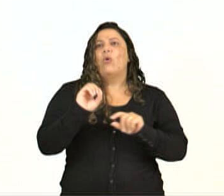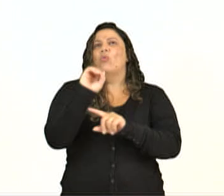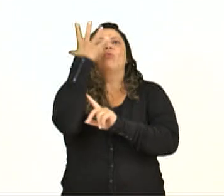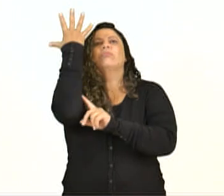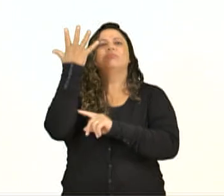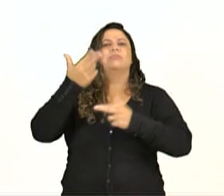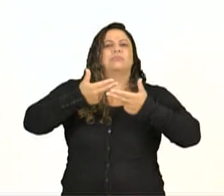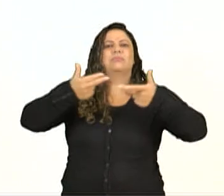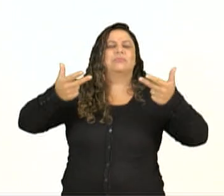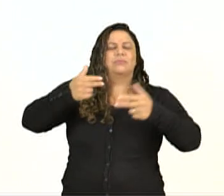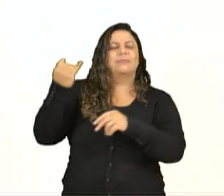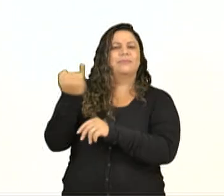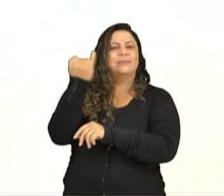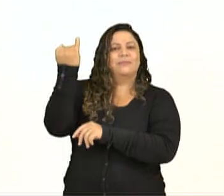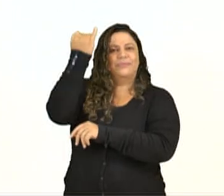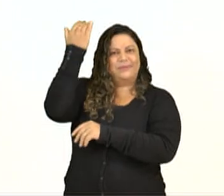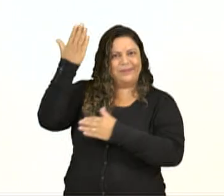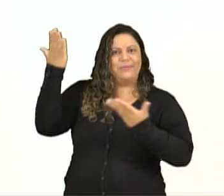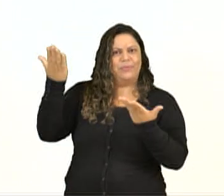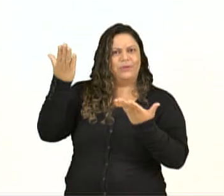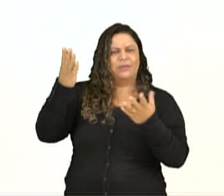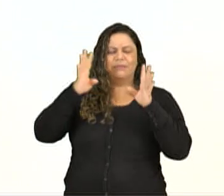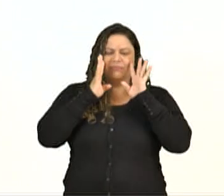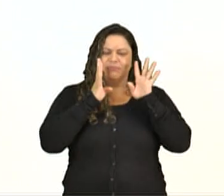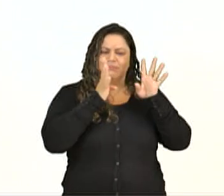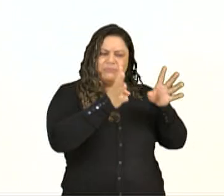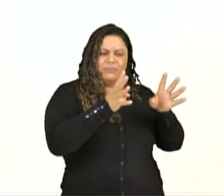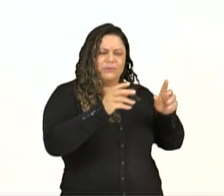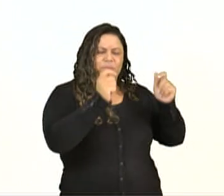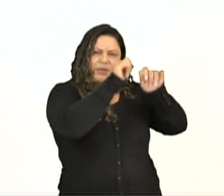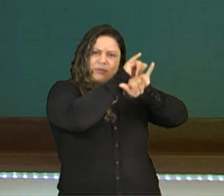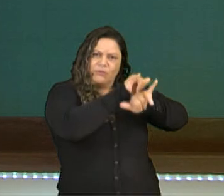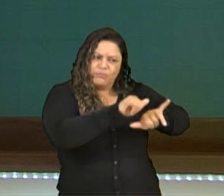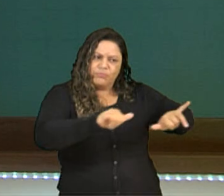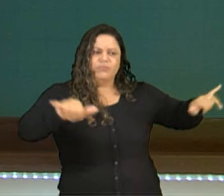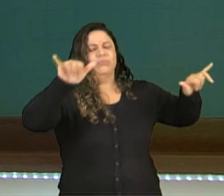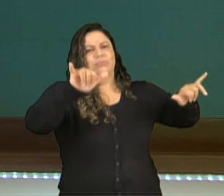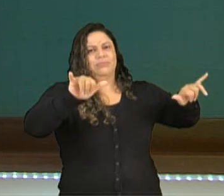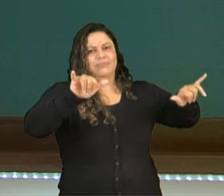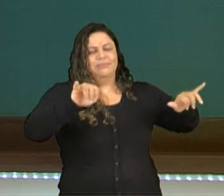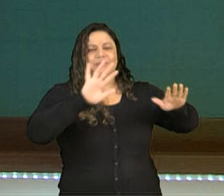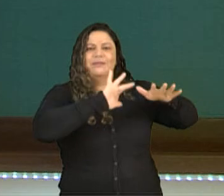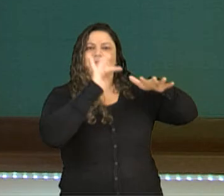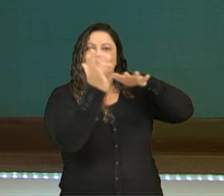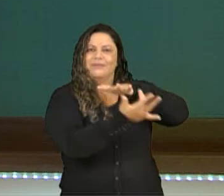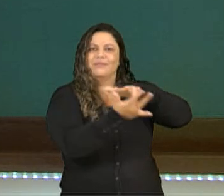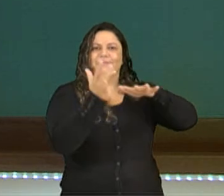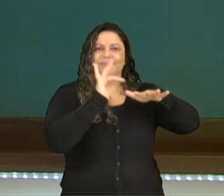socialmente relevante, que merece essa publicação em uma mídia.